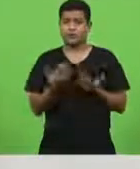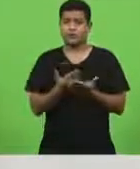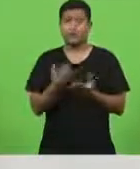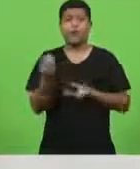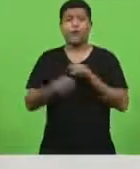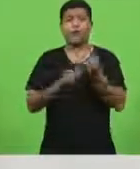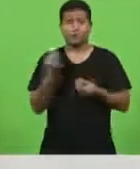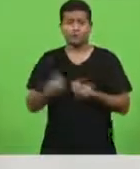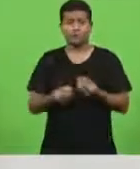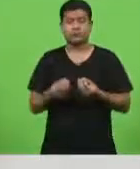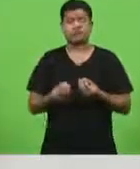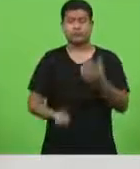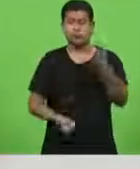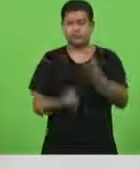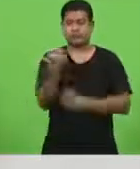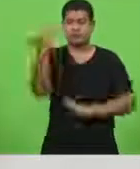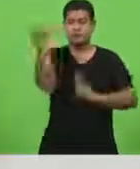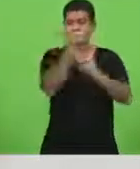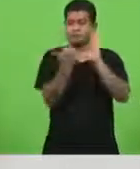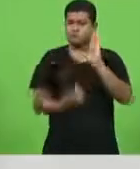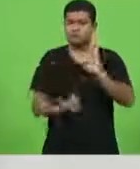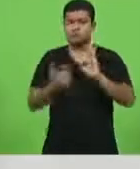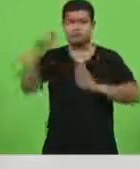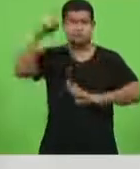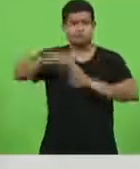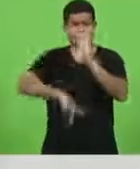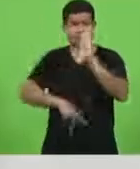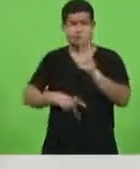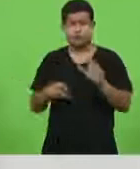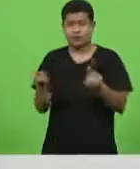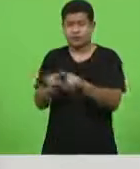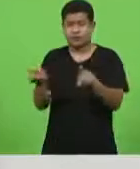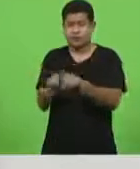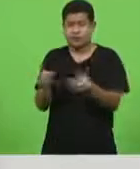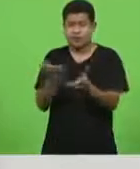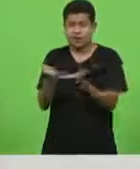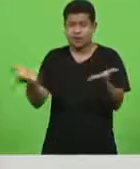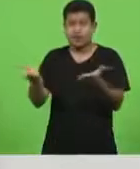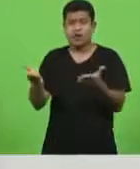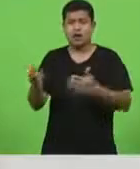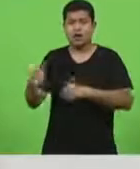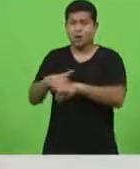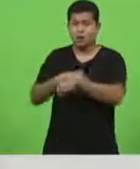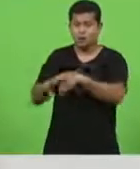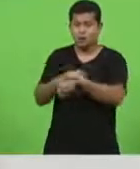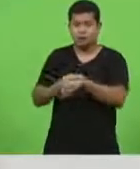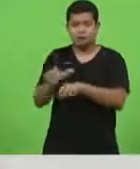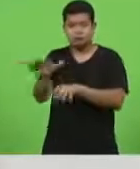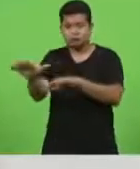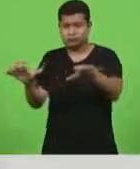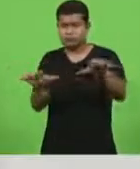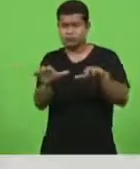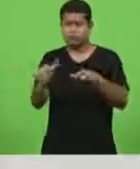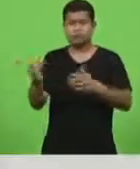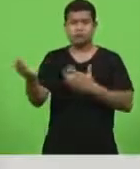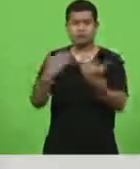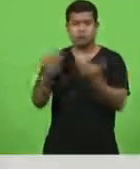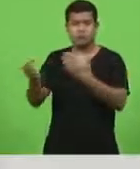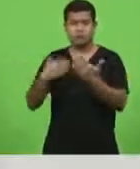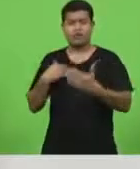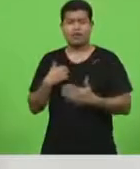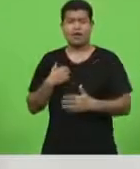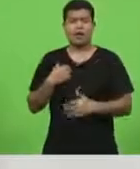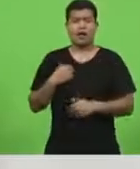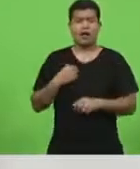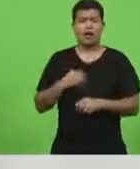criando programas dialogando e ouvindo setores e o governo do estado tem feito isso não tem todas as soluções